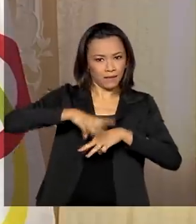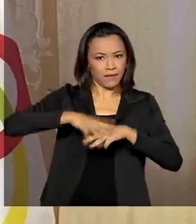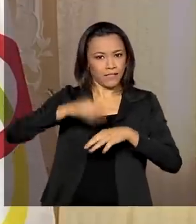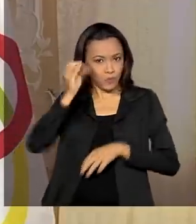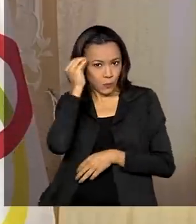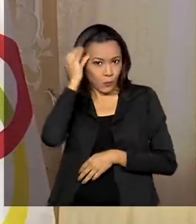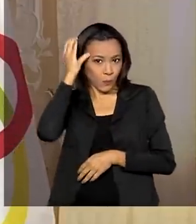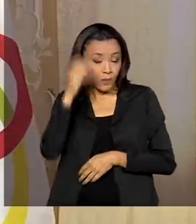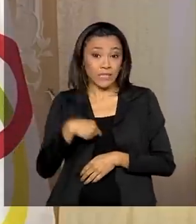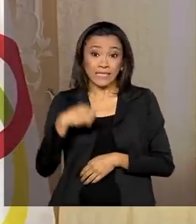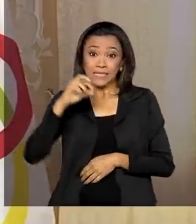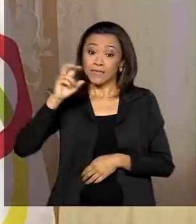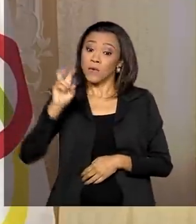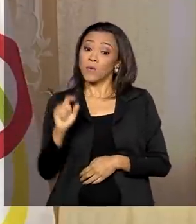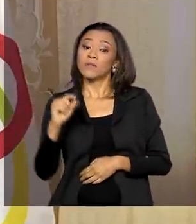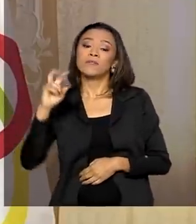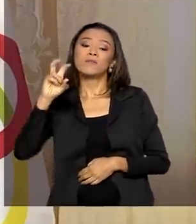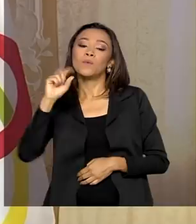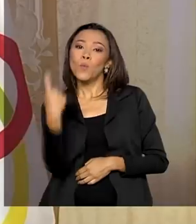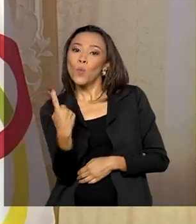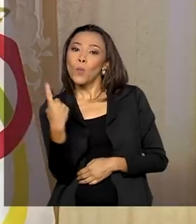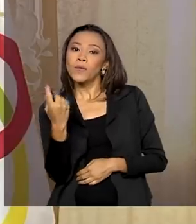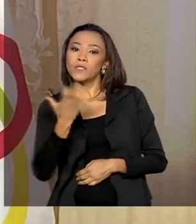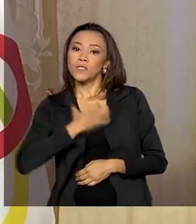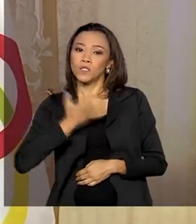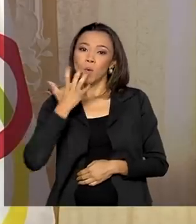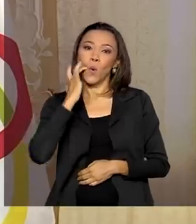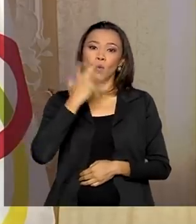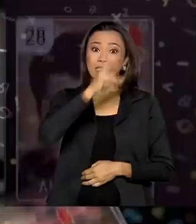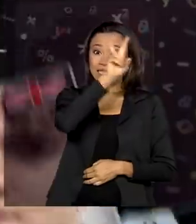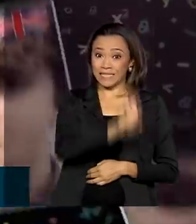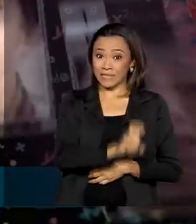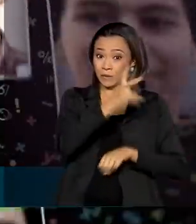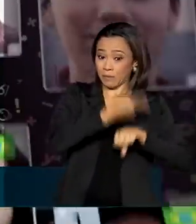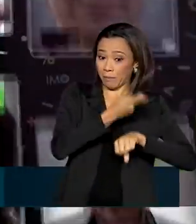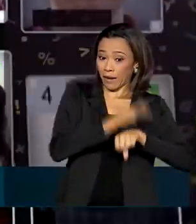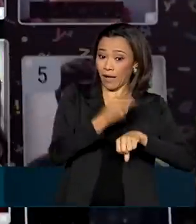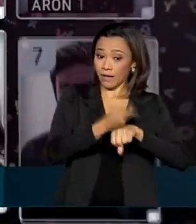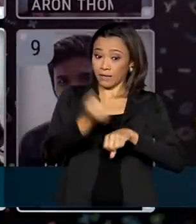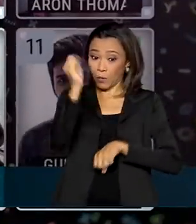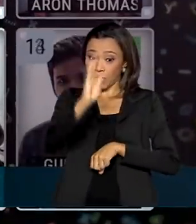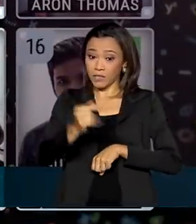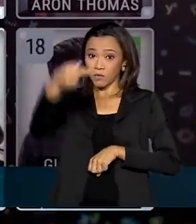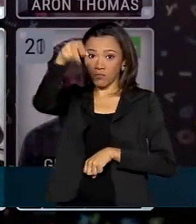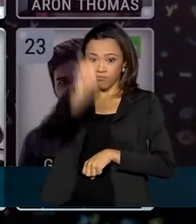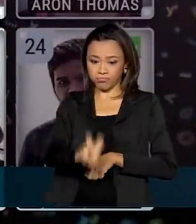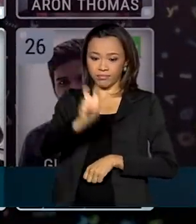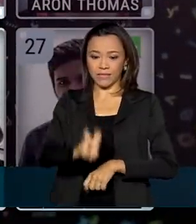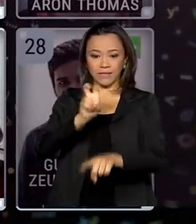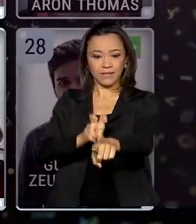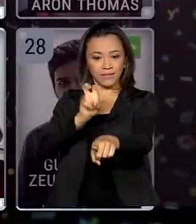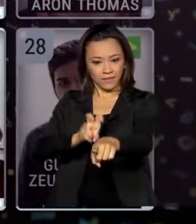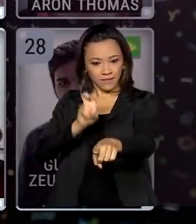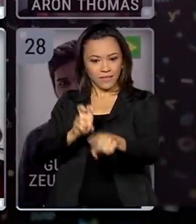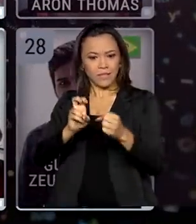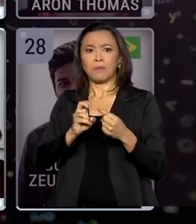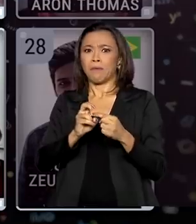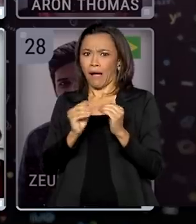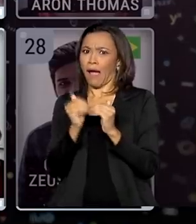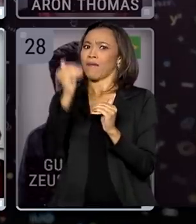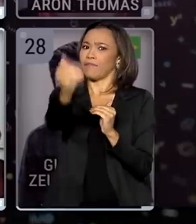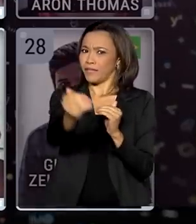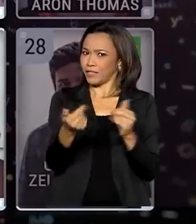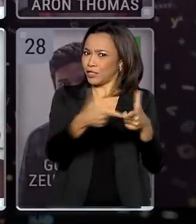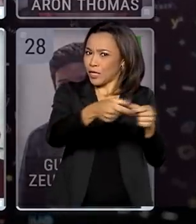de ouro e cinco de prata, o Brasil ficou em décimo lugar na Olimpíada Internacional de Matemática, à frente de países